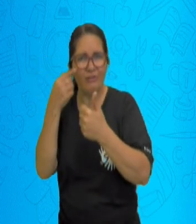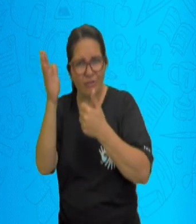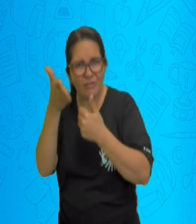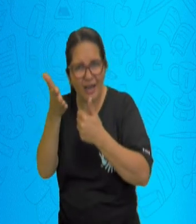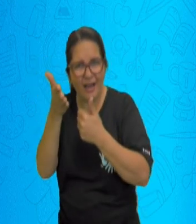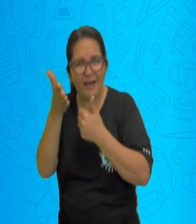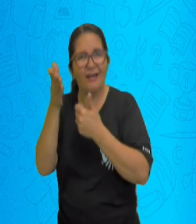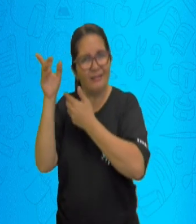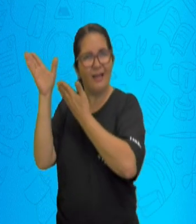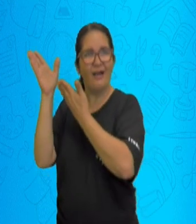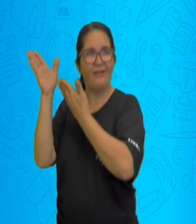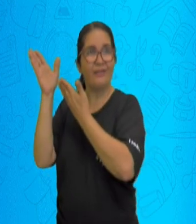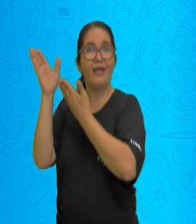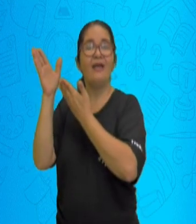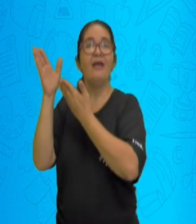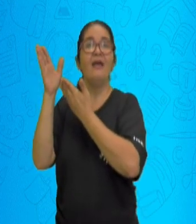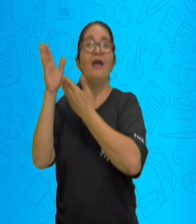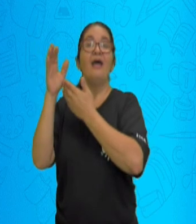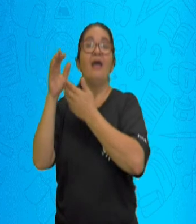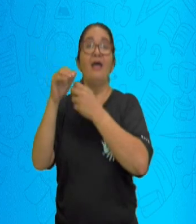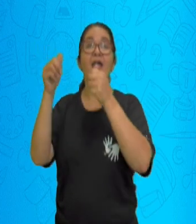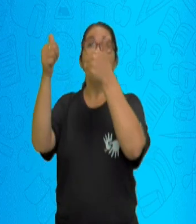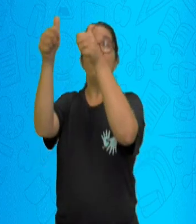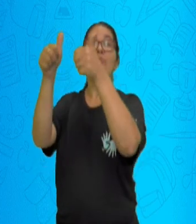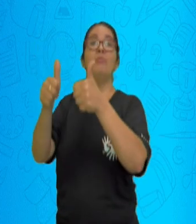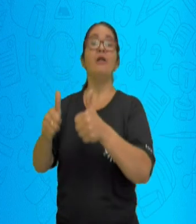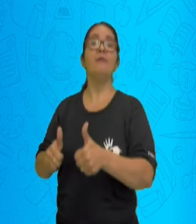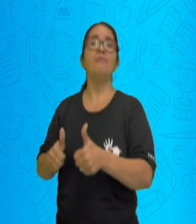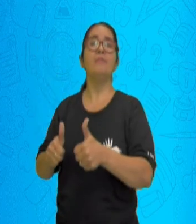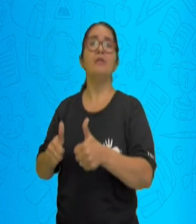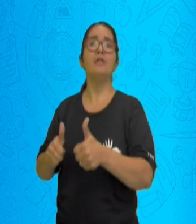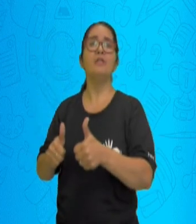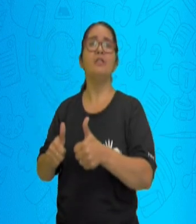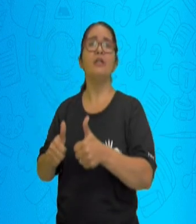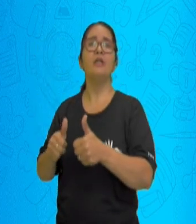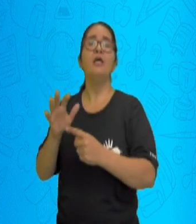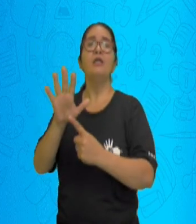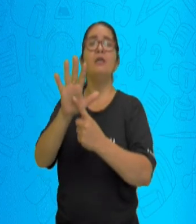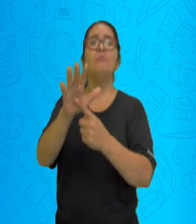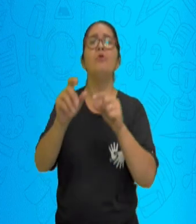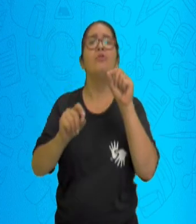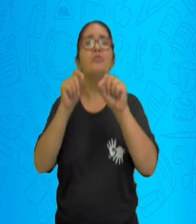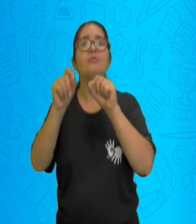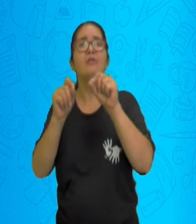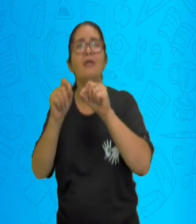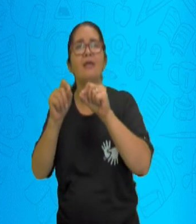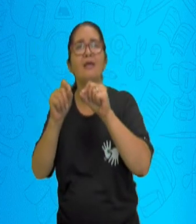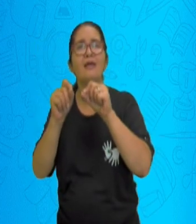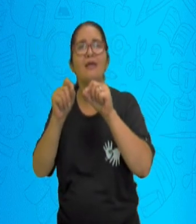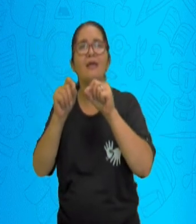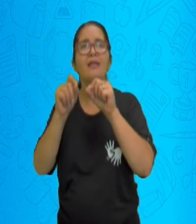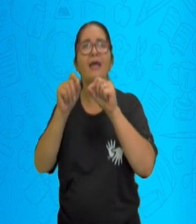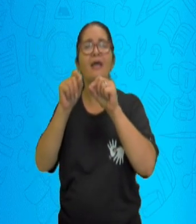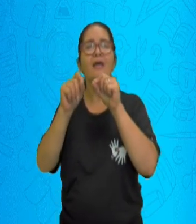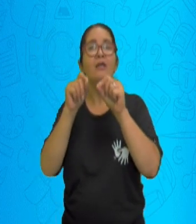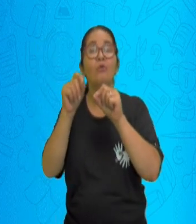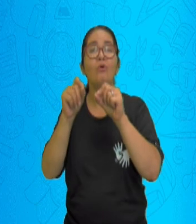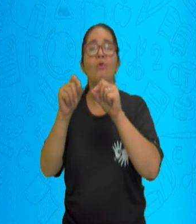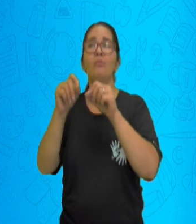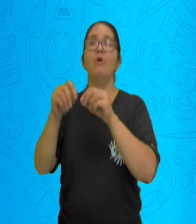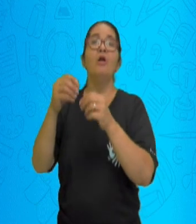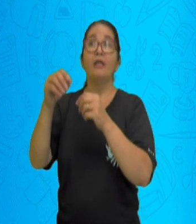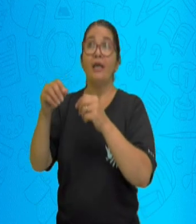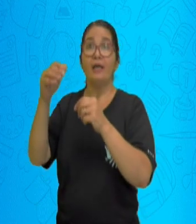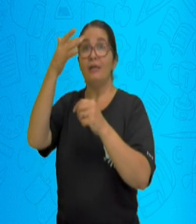e 20 anos, faça uma escultura em aniversário da cidade e como símbolo. E o tema daquela época, daquela